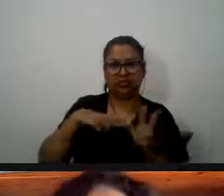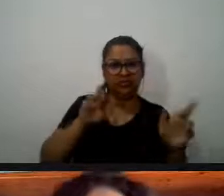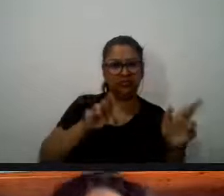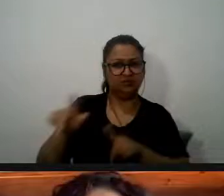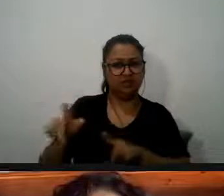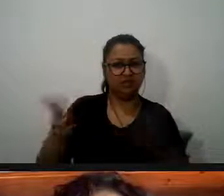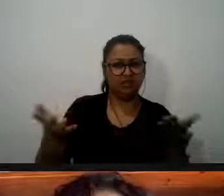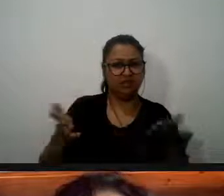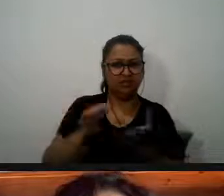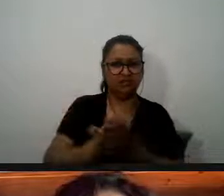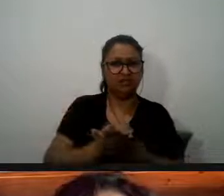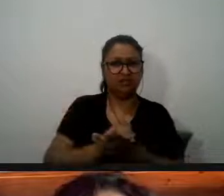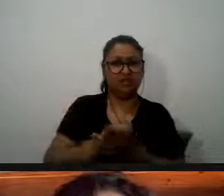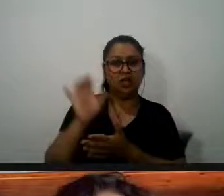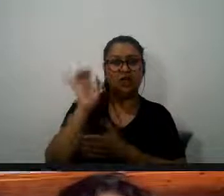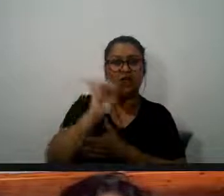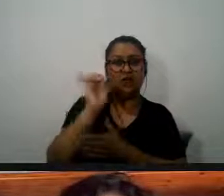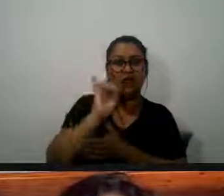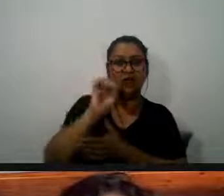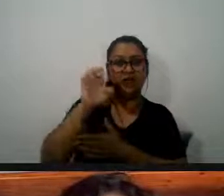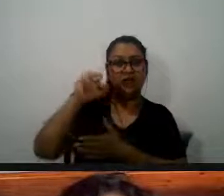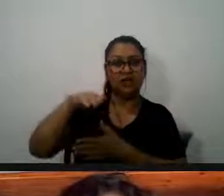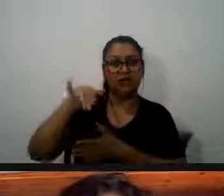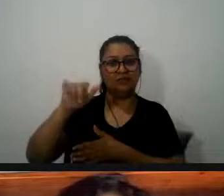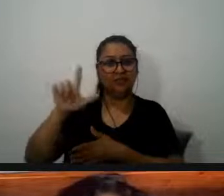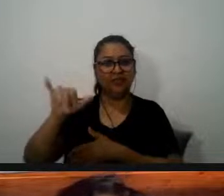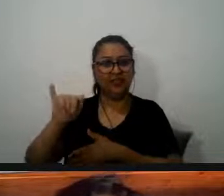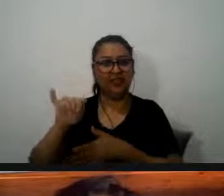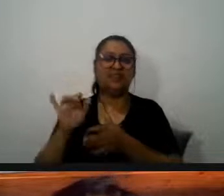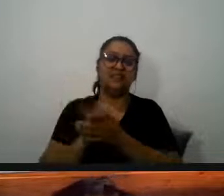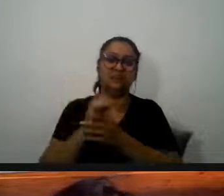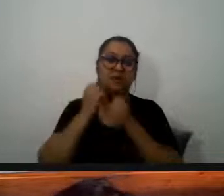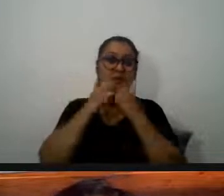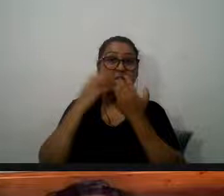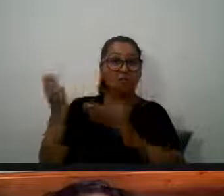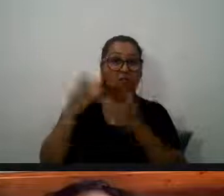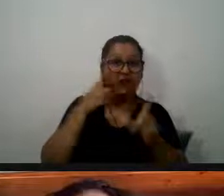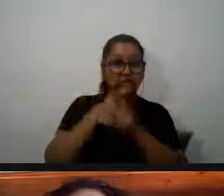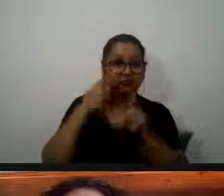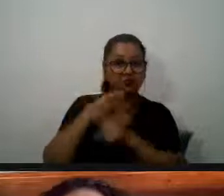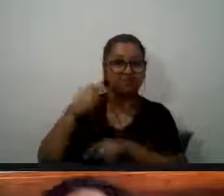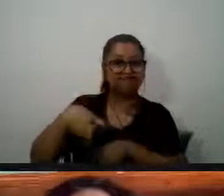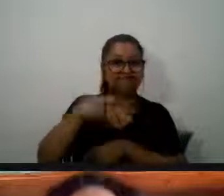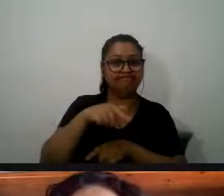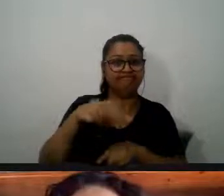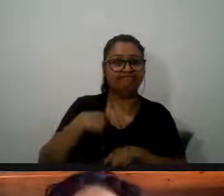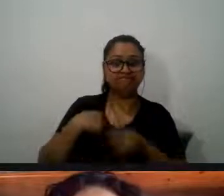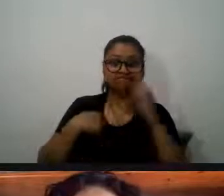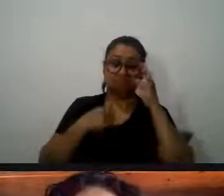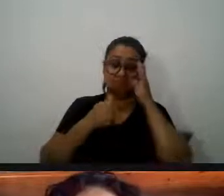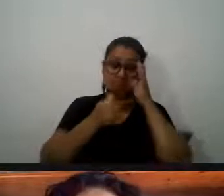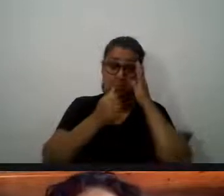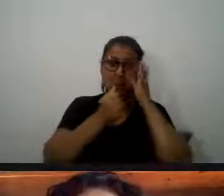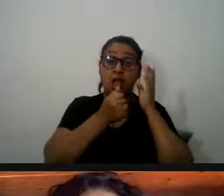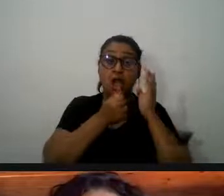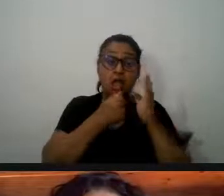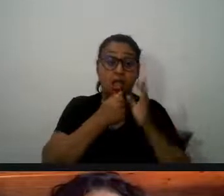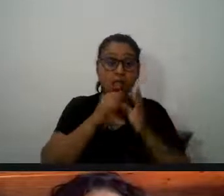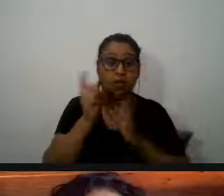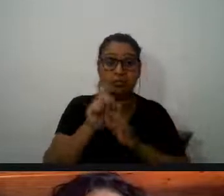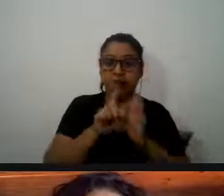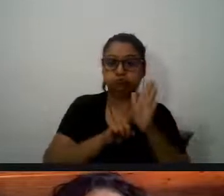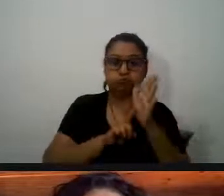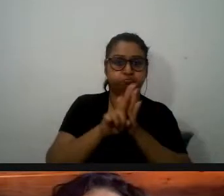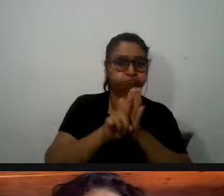Olá Emily é muito bom encontrar-te por aqui nós ainda não trabalhamos nesta questão de textos